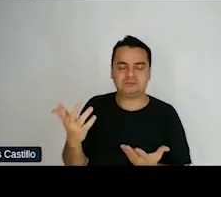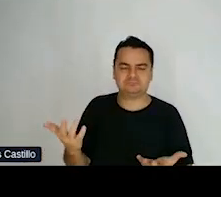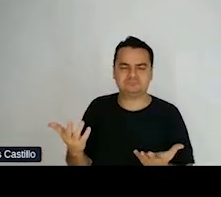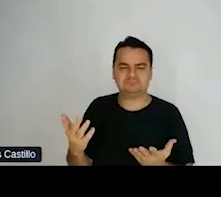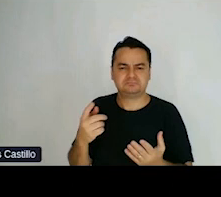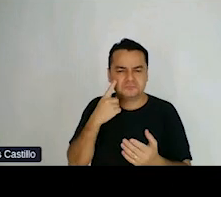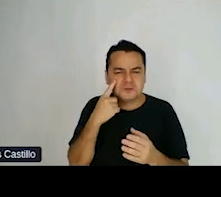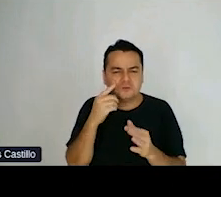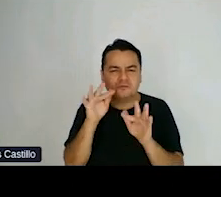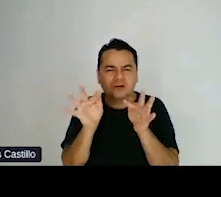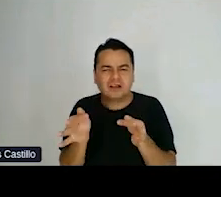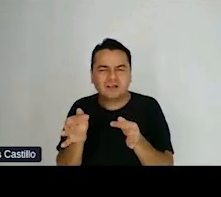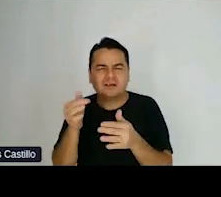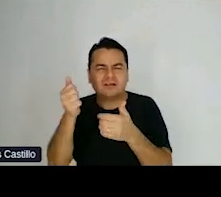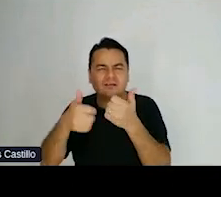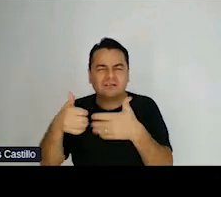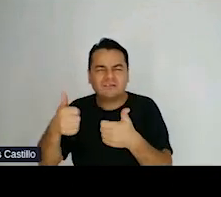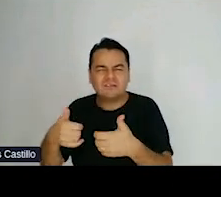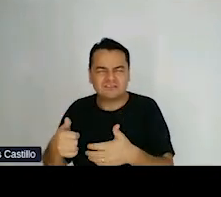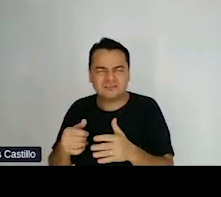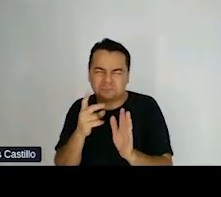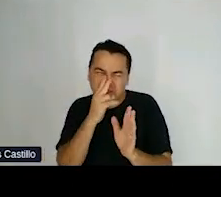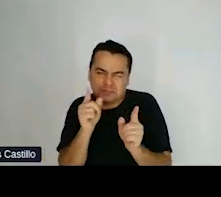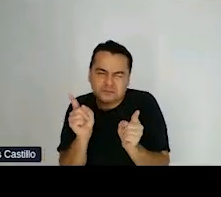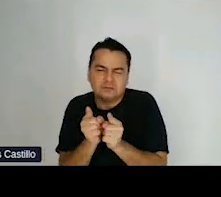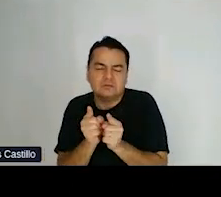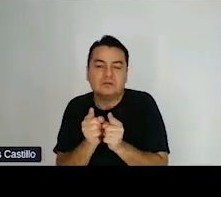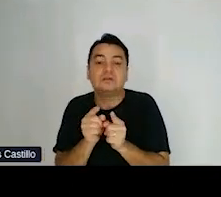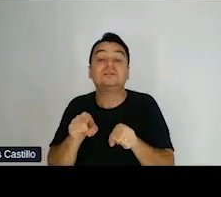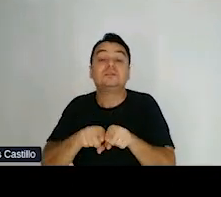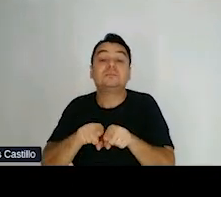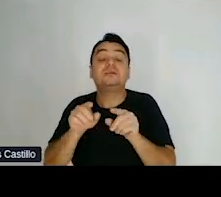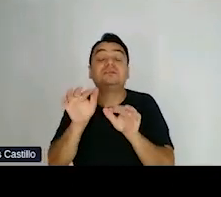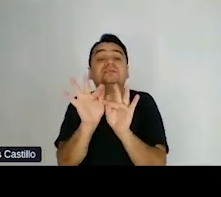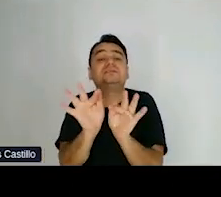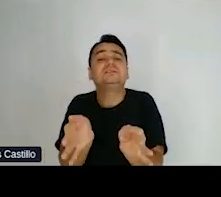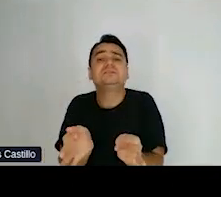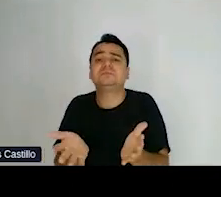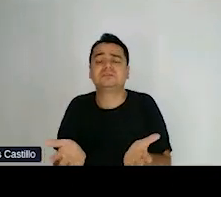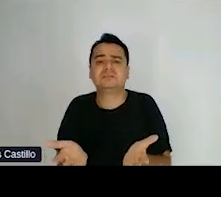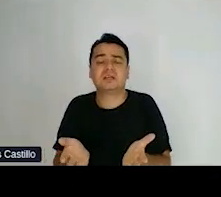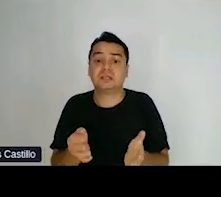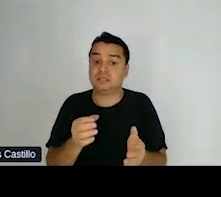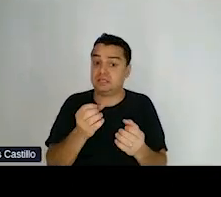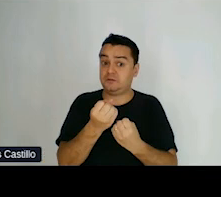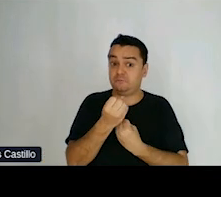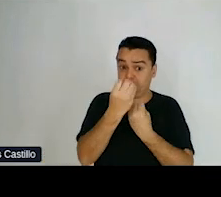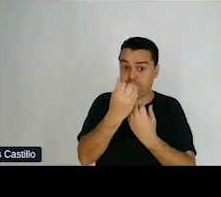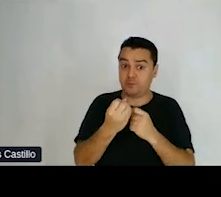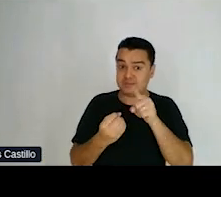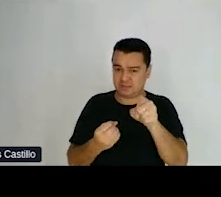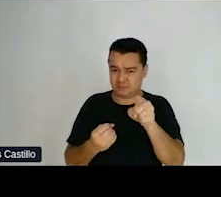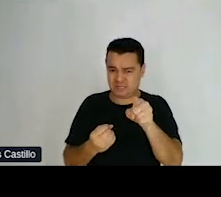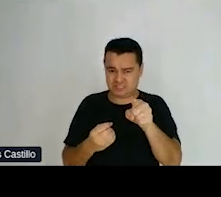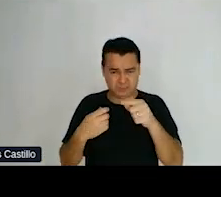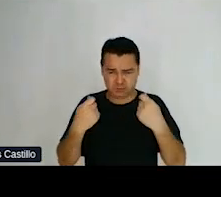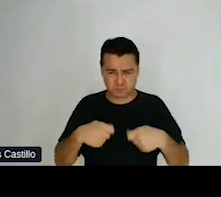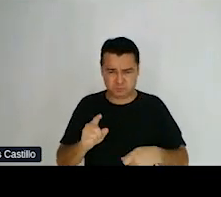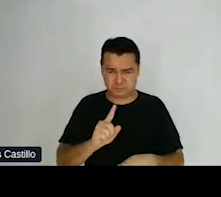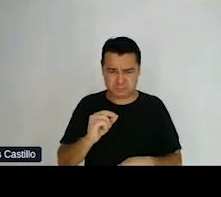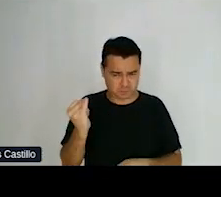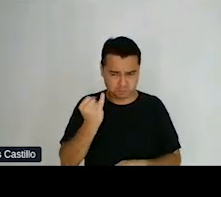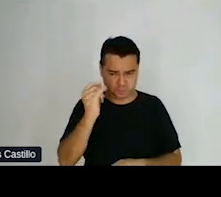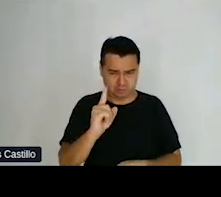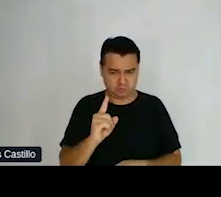Viu como fica mais simples? E é uma informação tão essencial que todo consumidor deveria